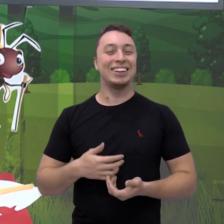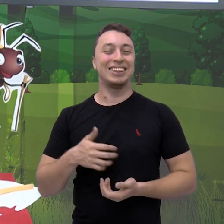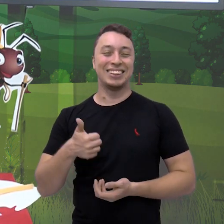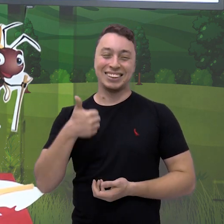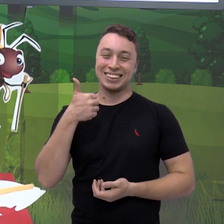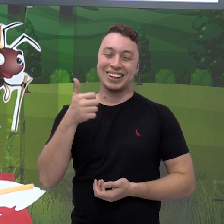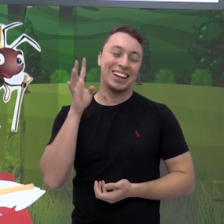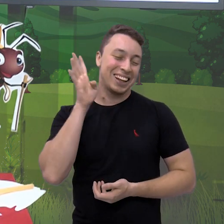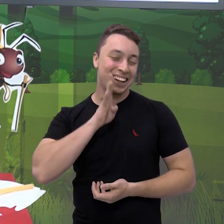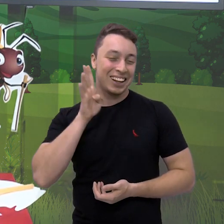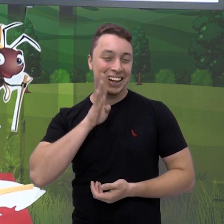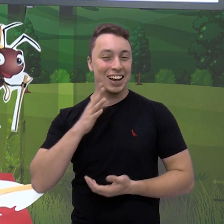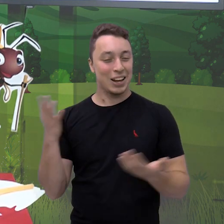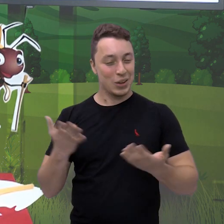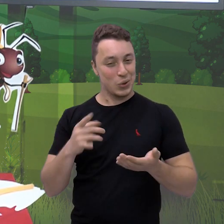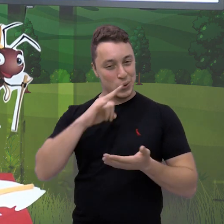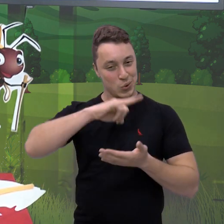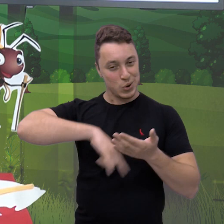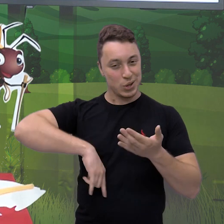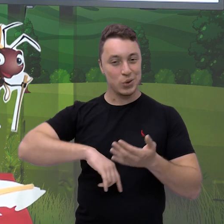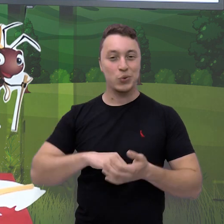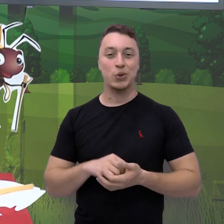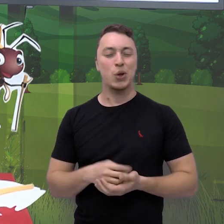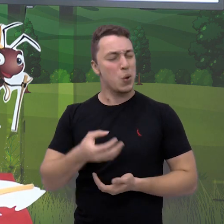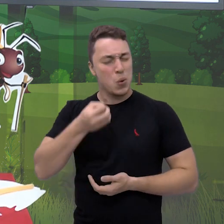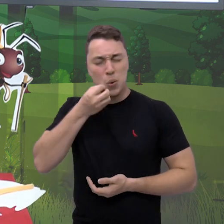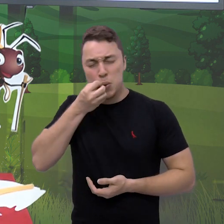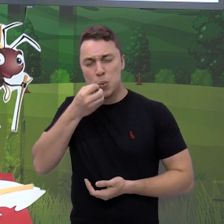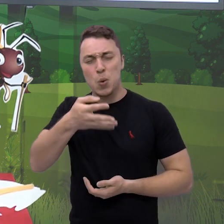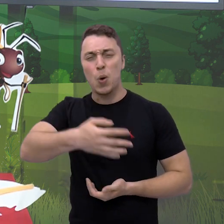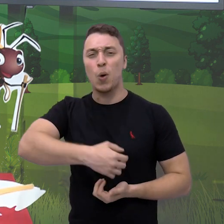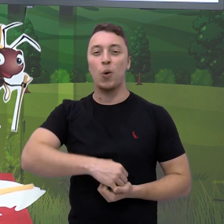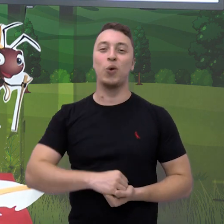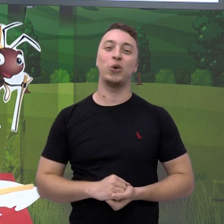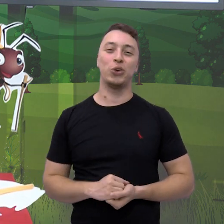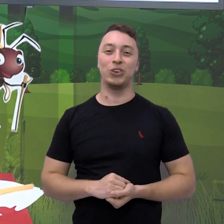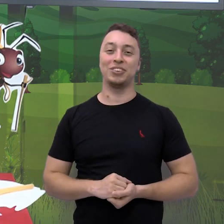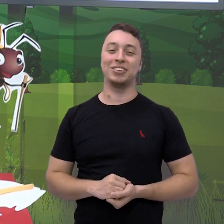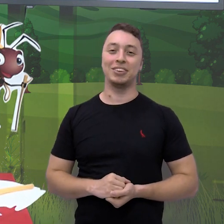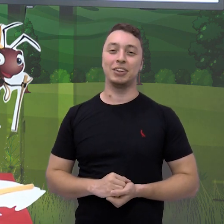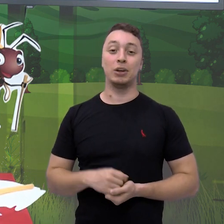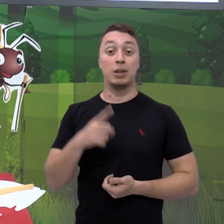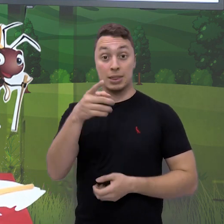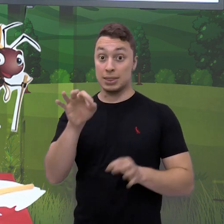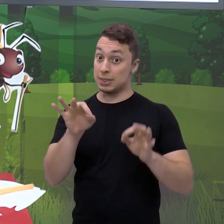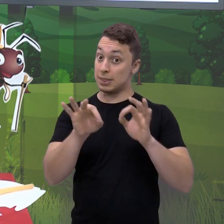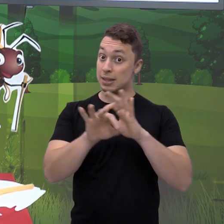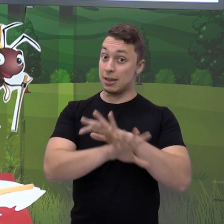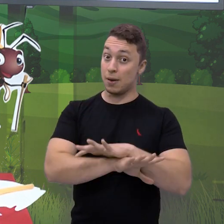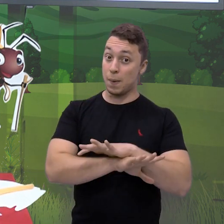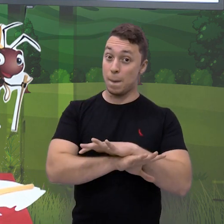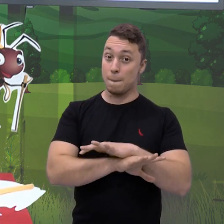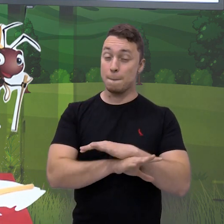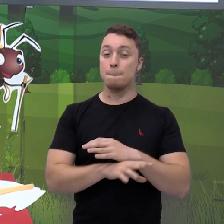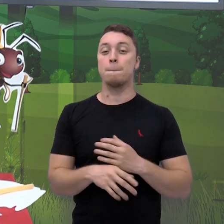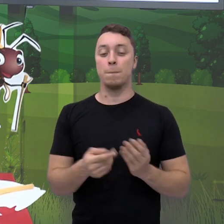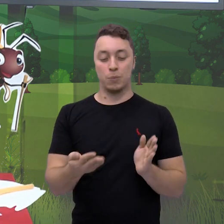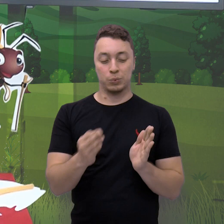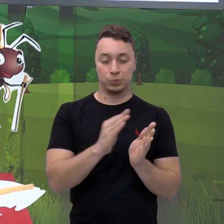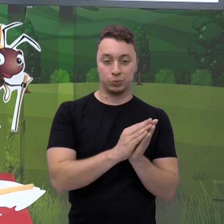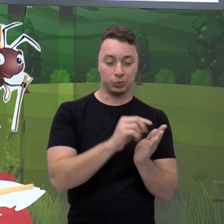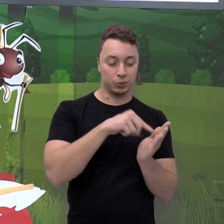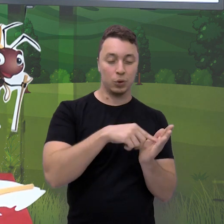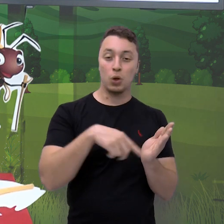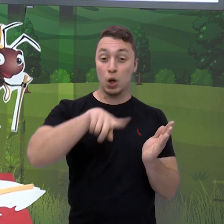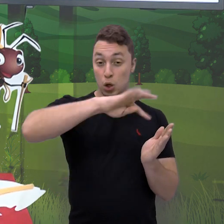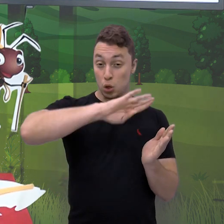foi essa atividade de hoje, foi muito bom. Então, quando você terminar de colocar no seu caderninho aí todas